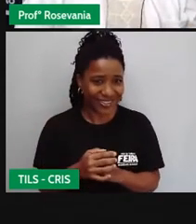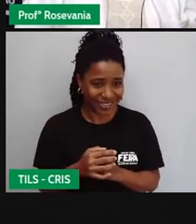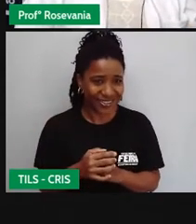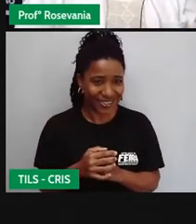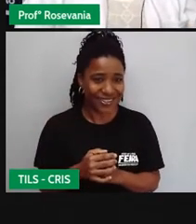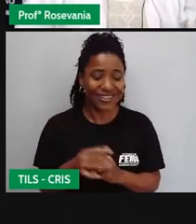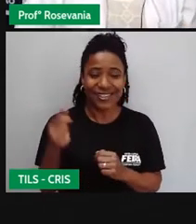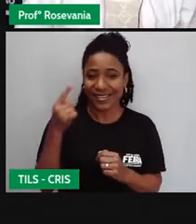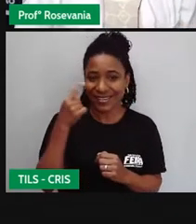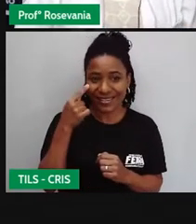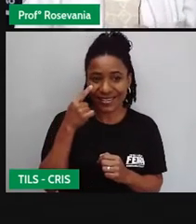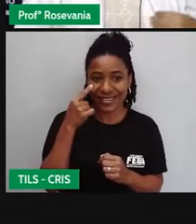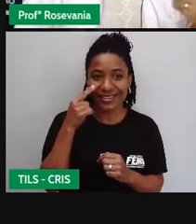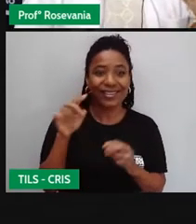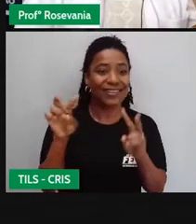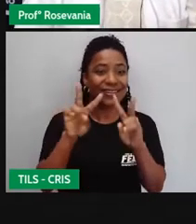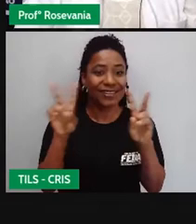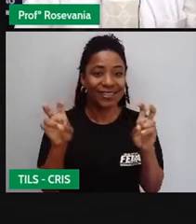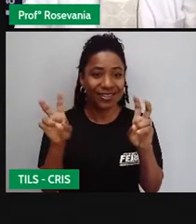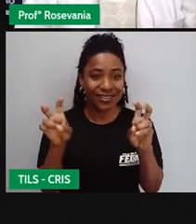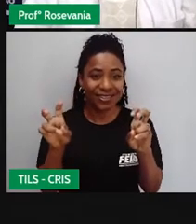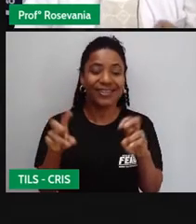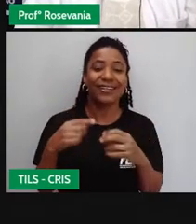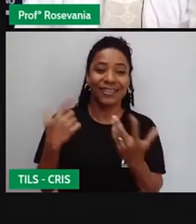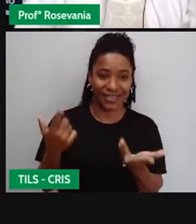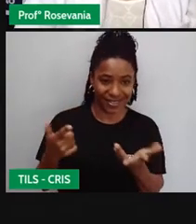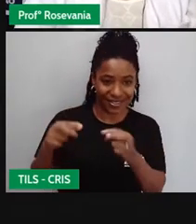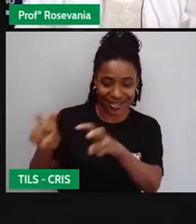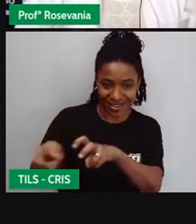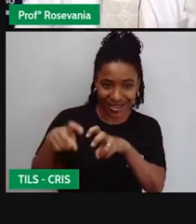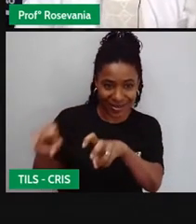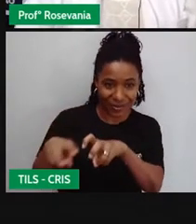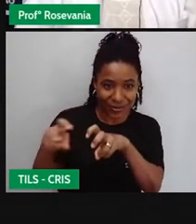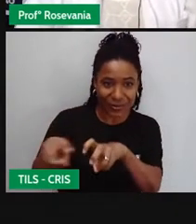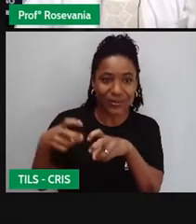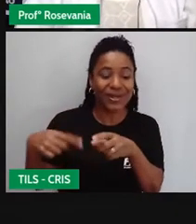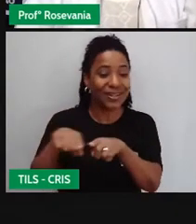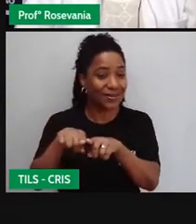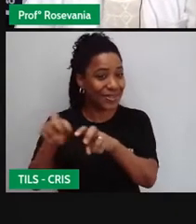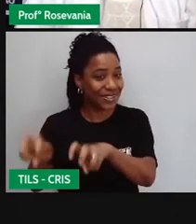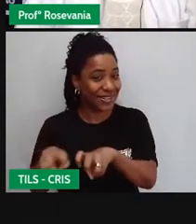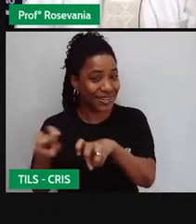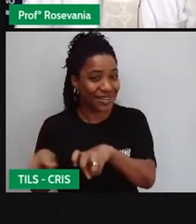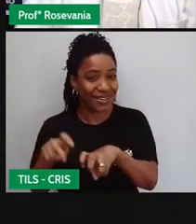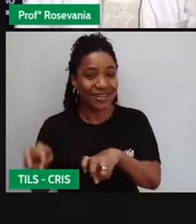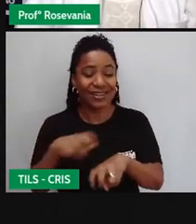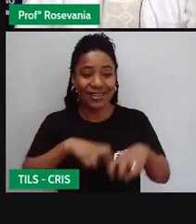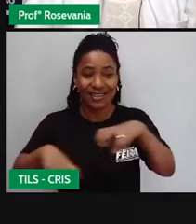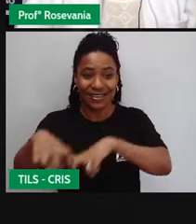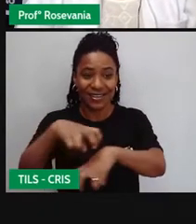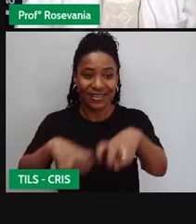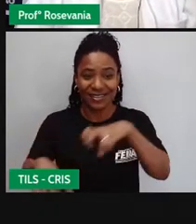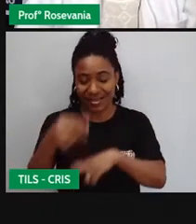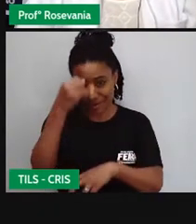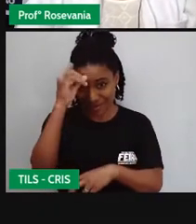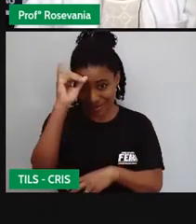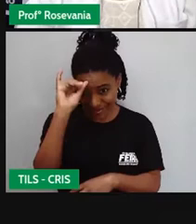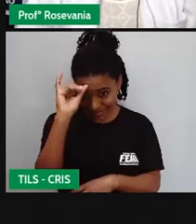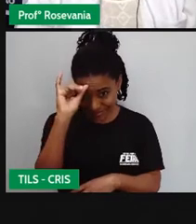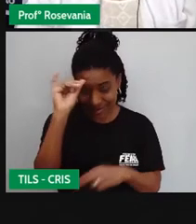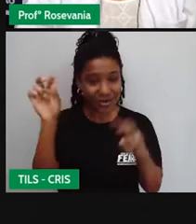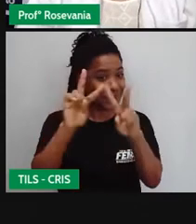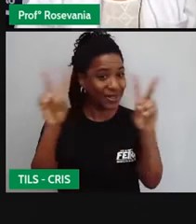é exatamente a questão, né? Da agricultura, da pecuária, né? Então, eu essa flor lindíssima aí. Nós vamos falar sobre o